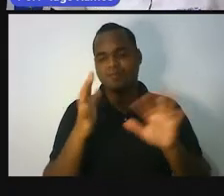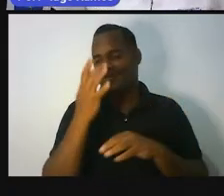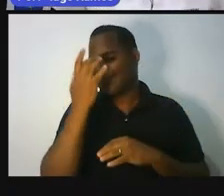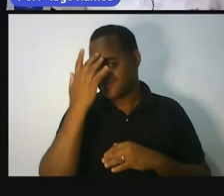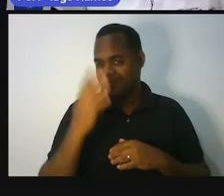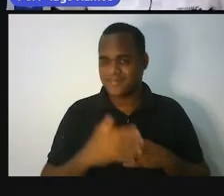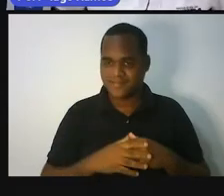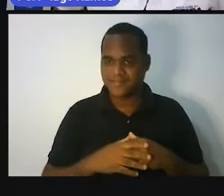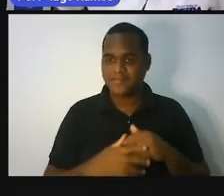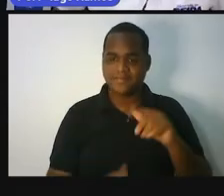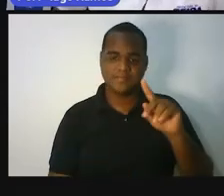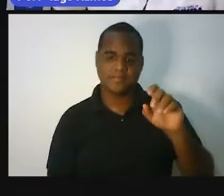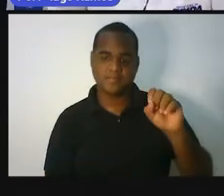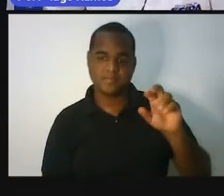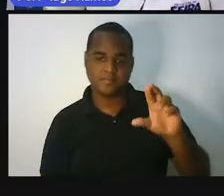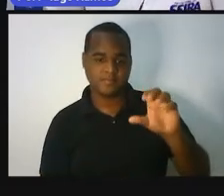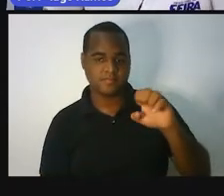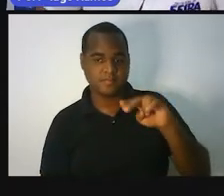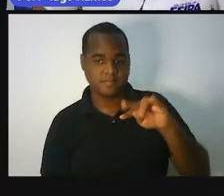Porcentagem.